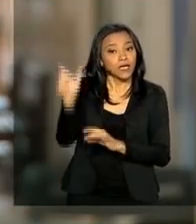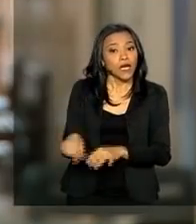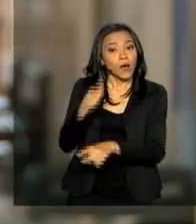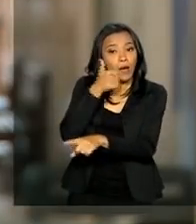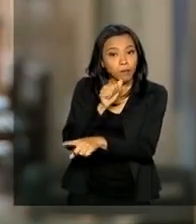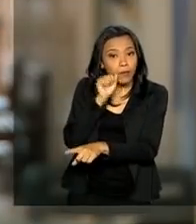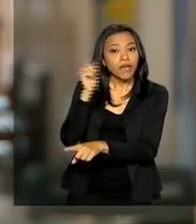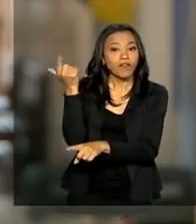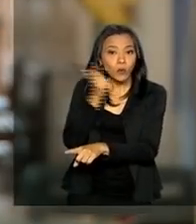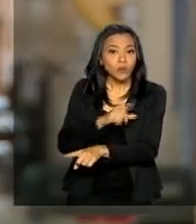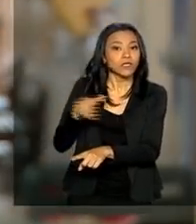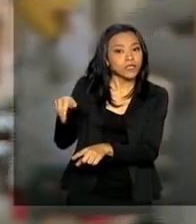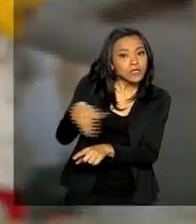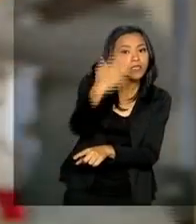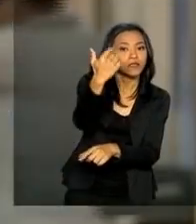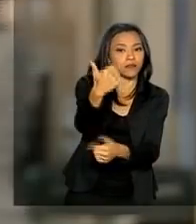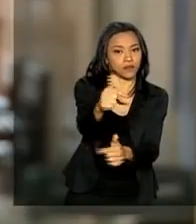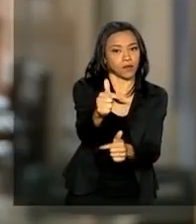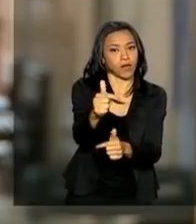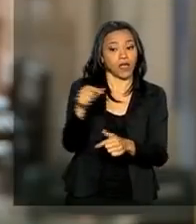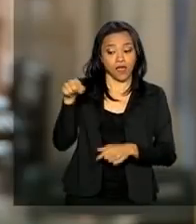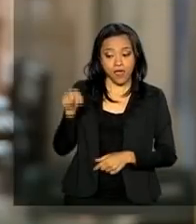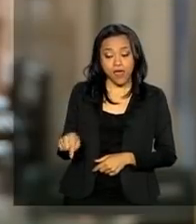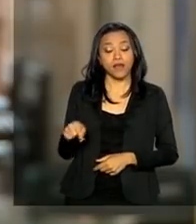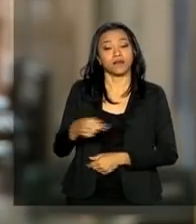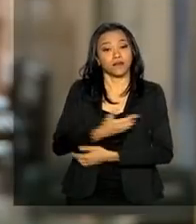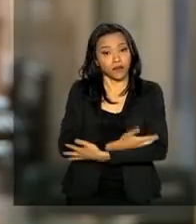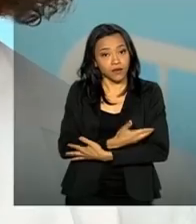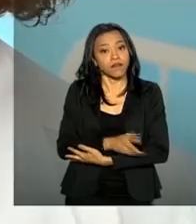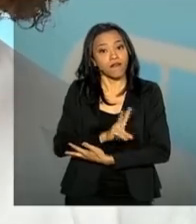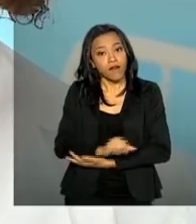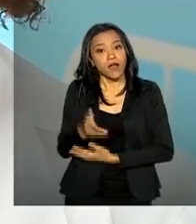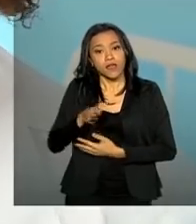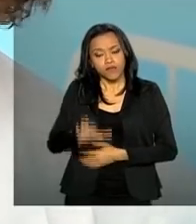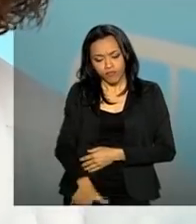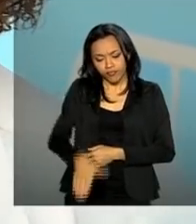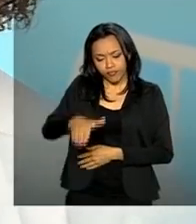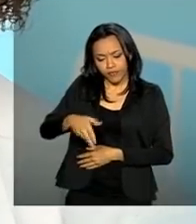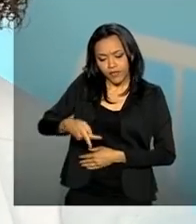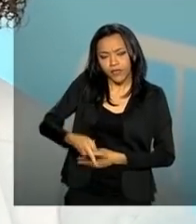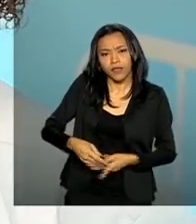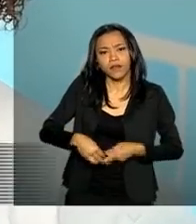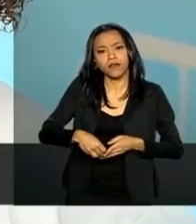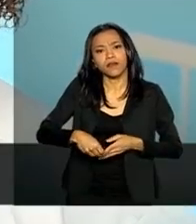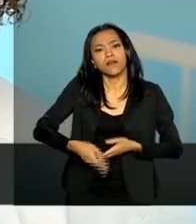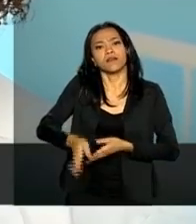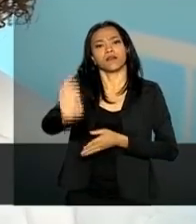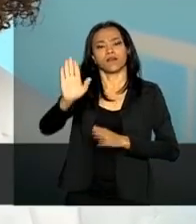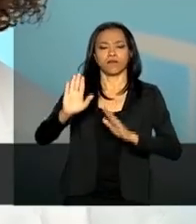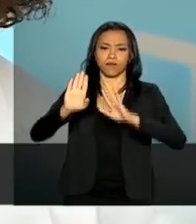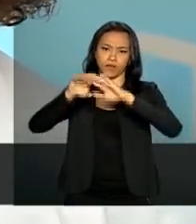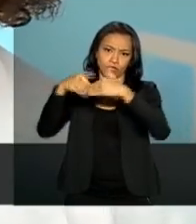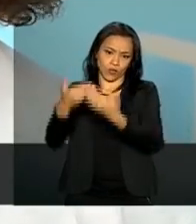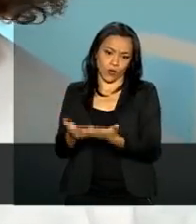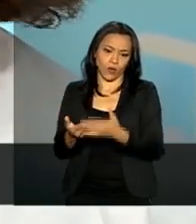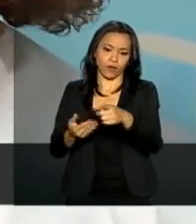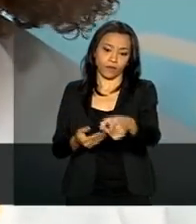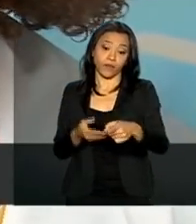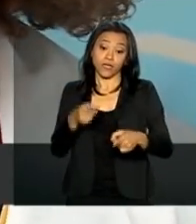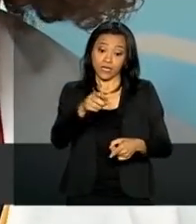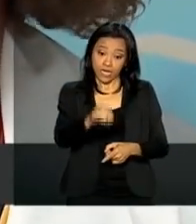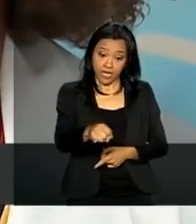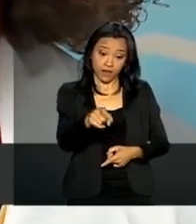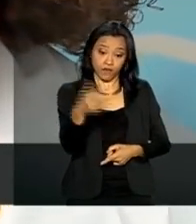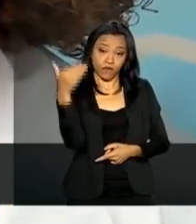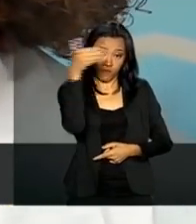trabalhar, que é uma criança que vai conseguir ir à escola. Se hoje o senhor for lá a uma unidade, a uma maternidade que foi